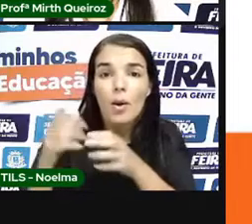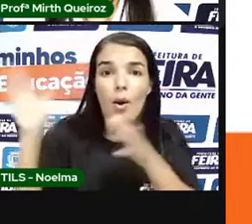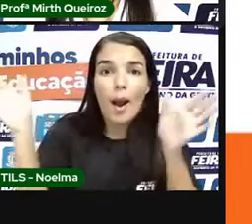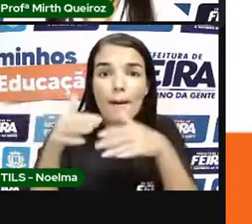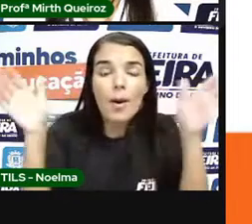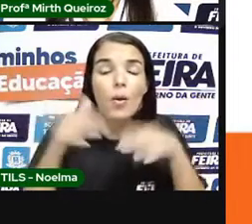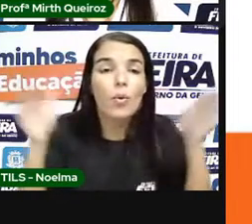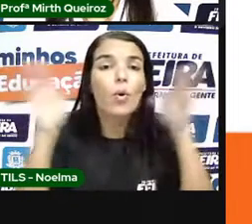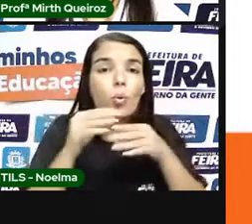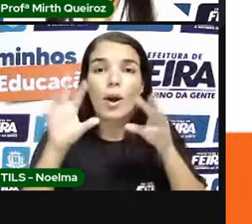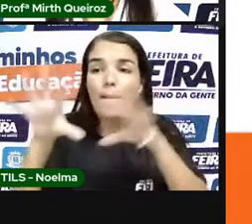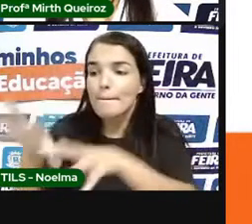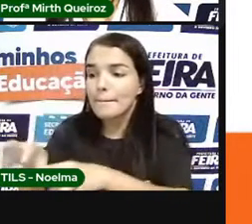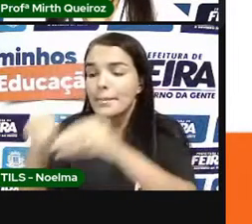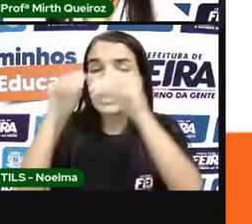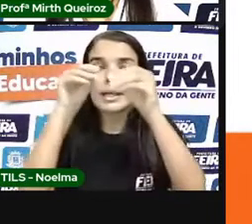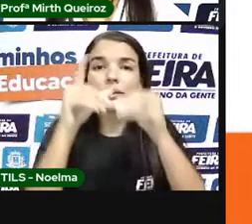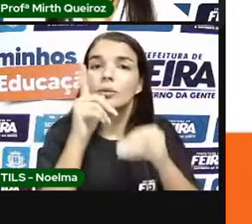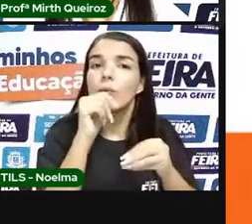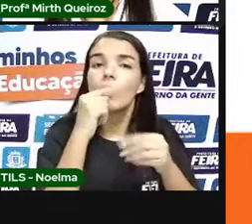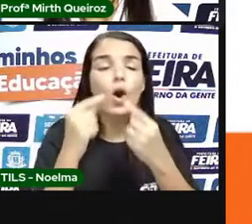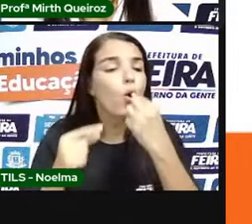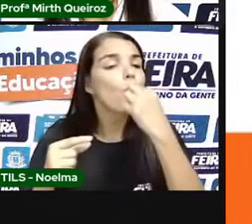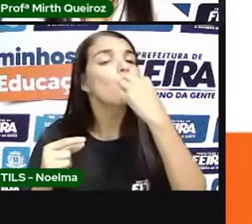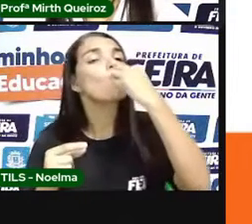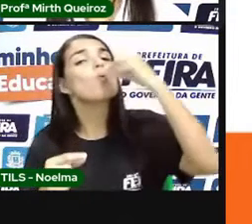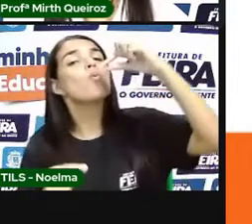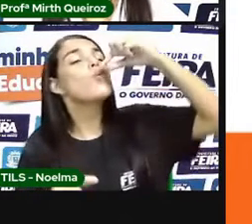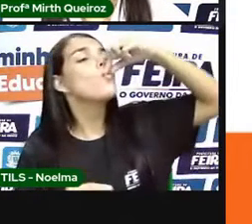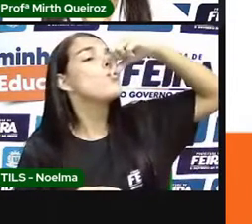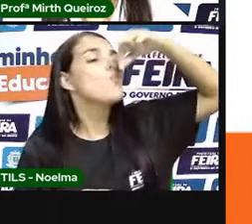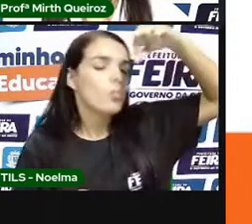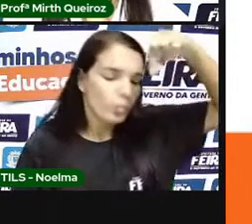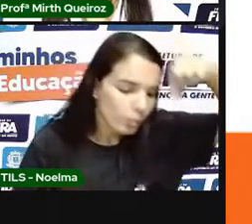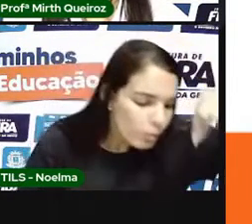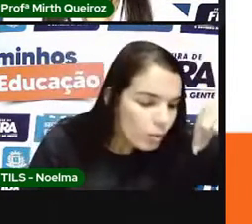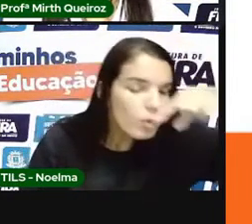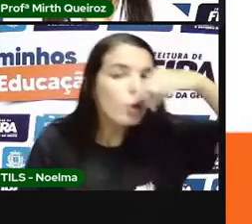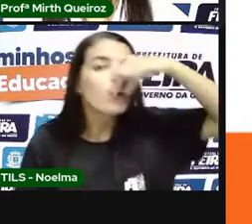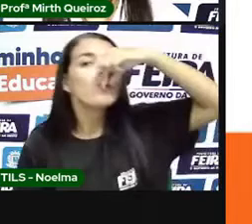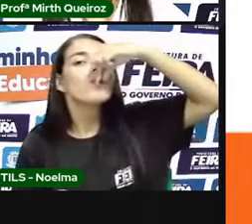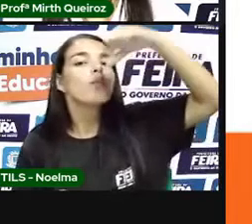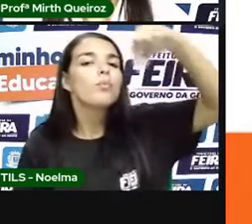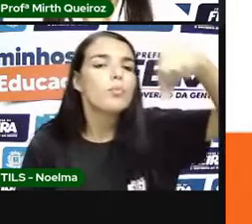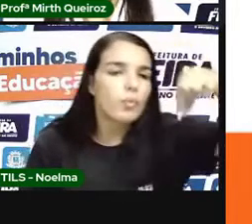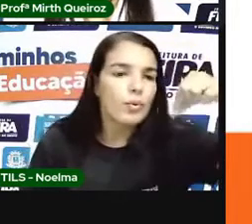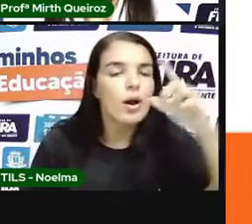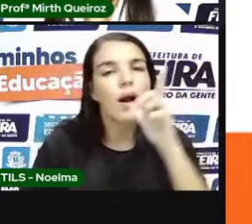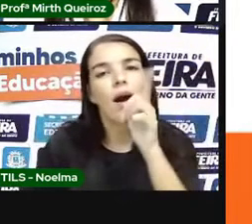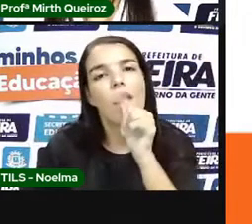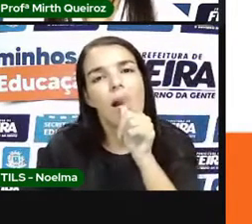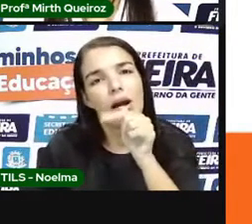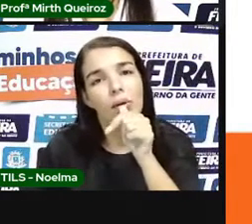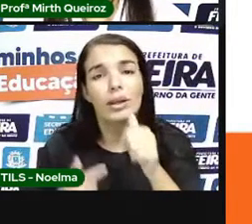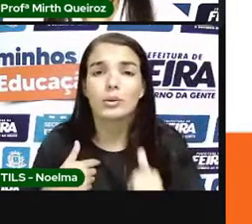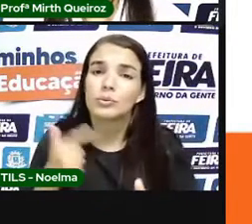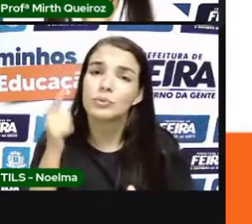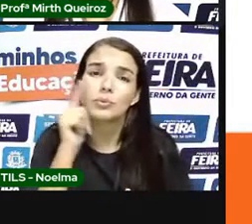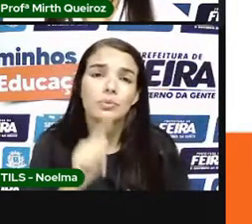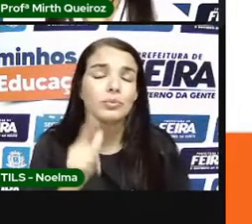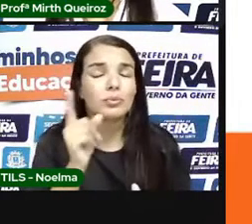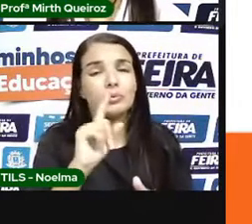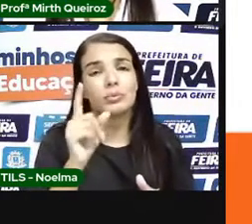Pegando água do rio e levando gota por gota em seu bico Eu não sei se vou conseguir,